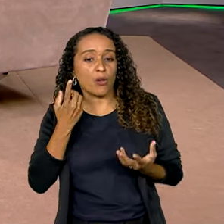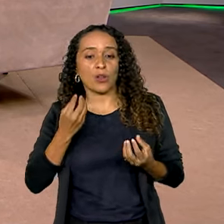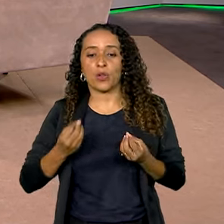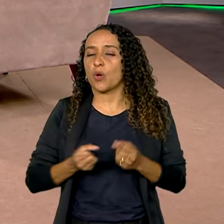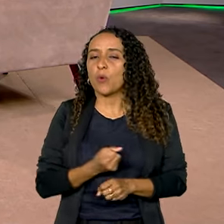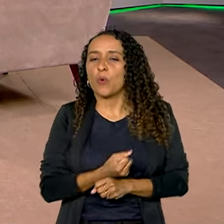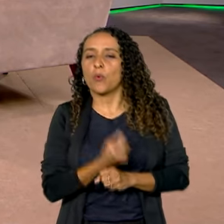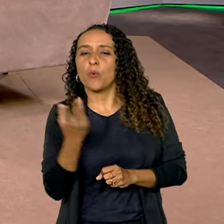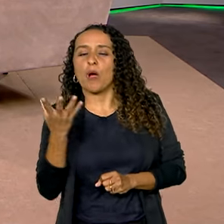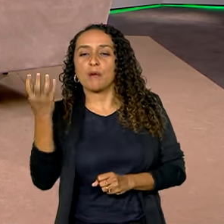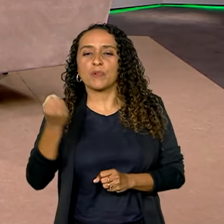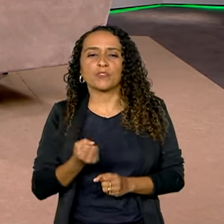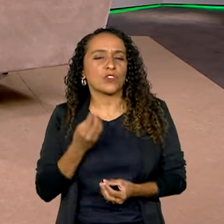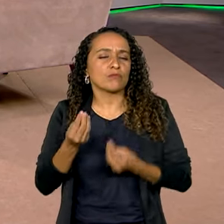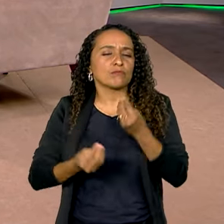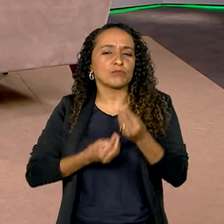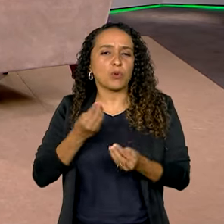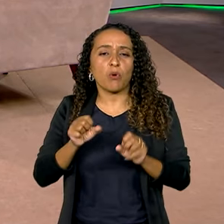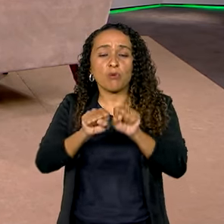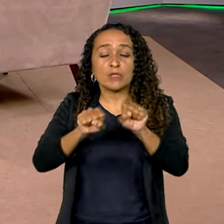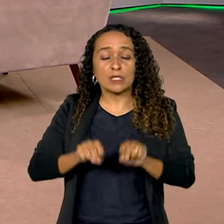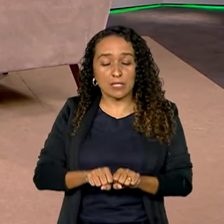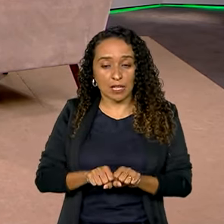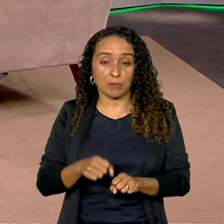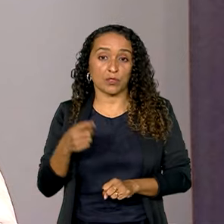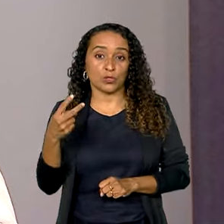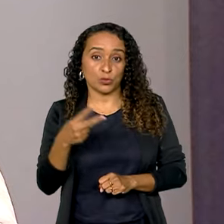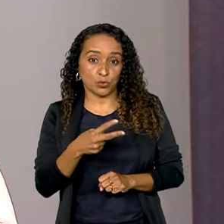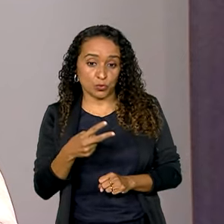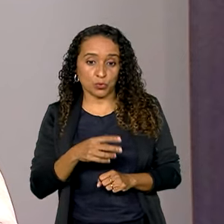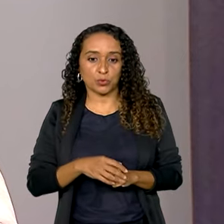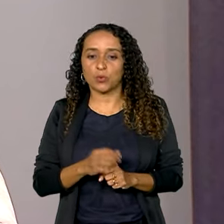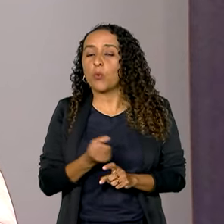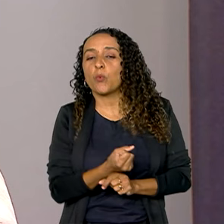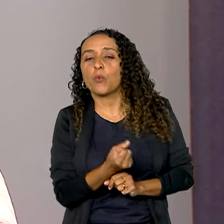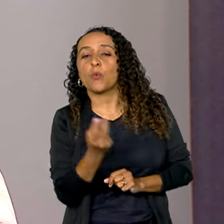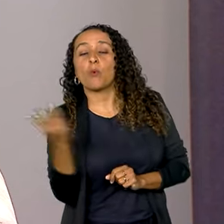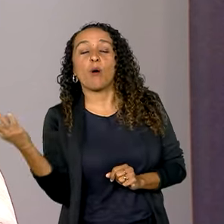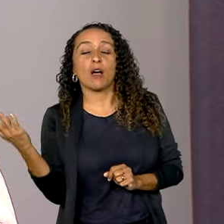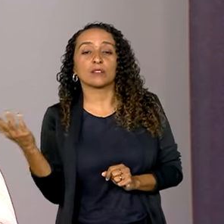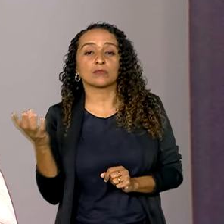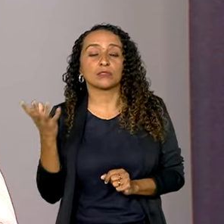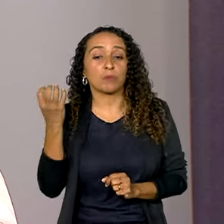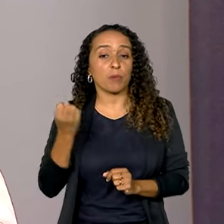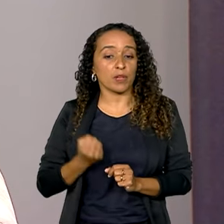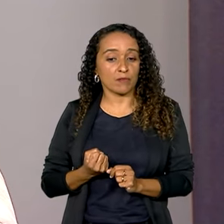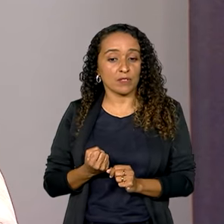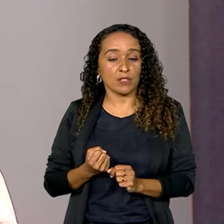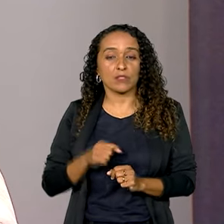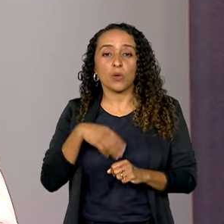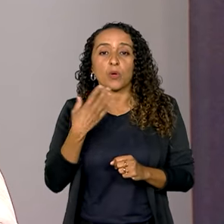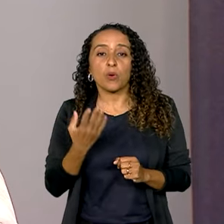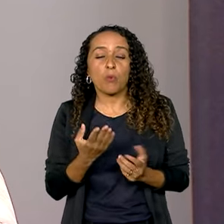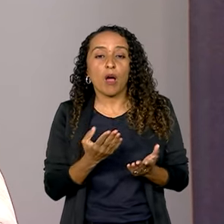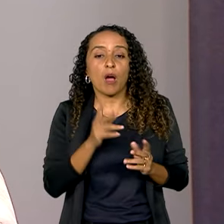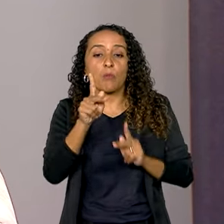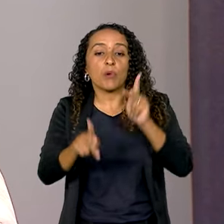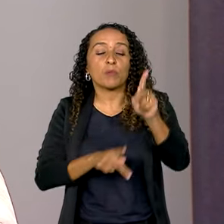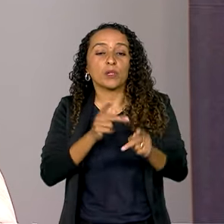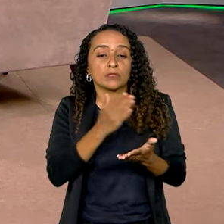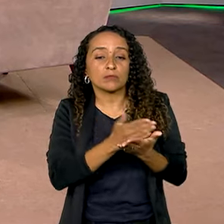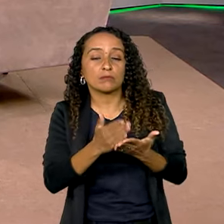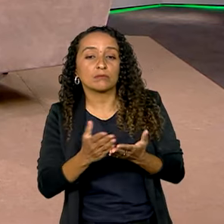benefícios são esses, como é que funcionam esses sistemas. Segundo, quantos são esses benefícios, né? Qual é a parcela da população que é